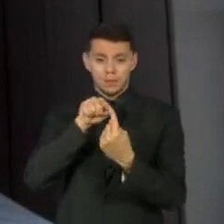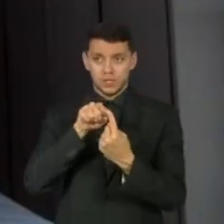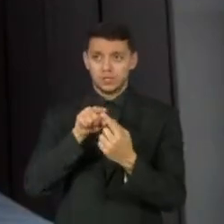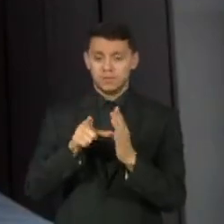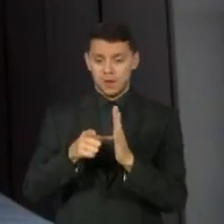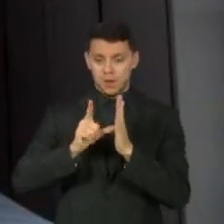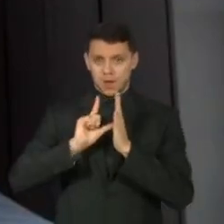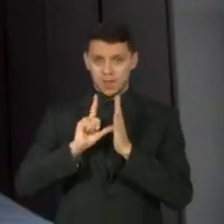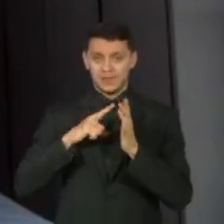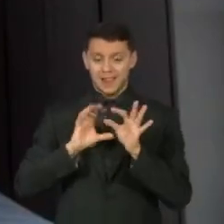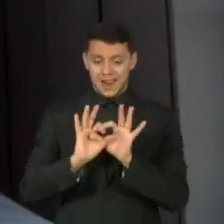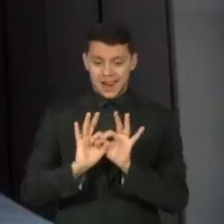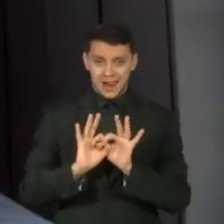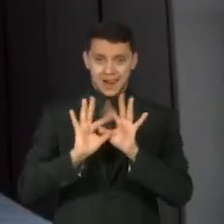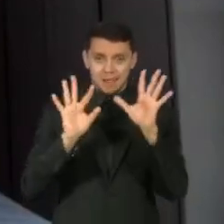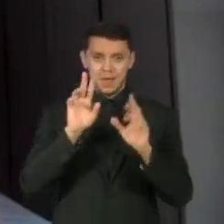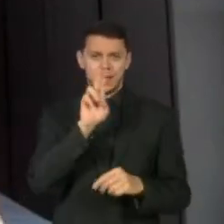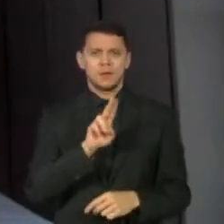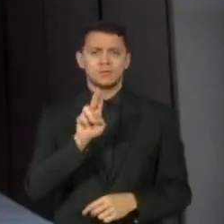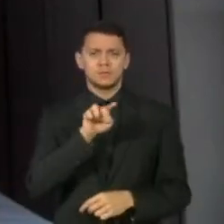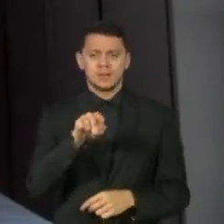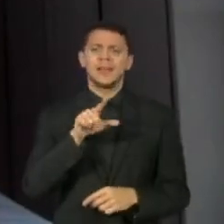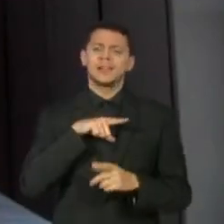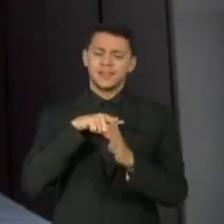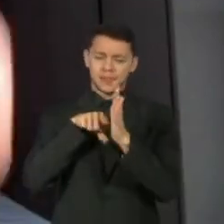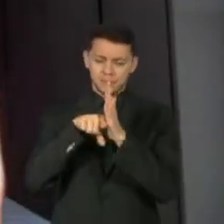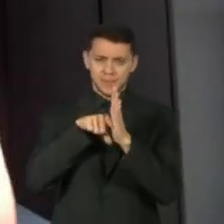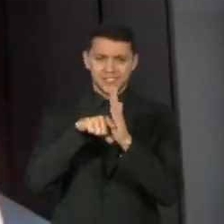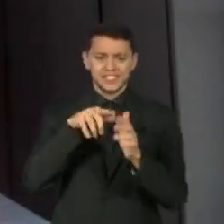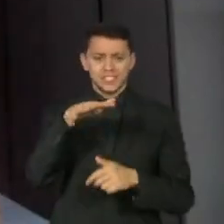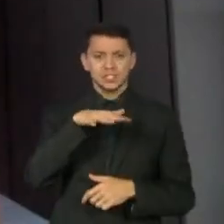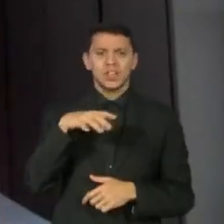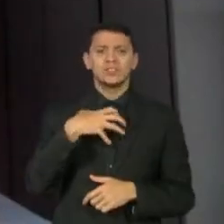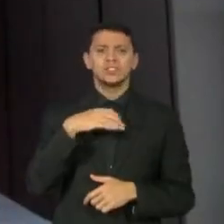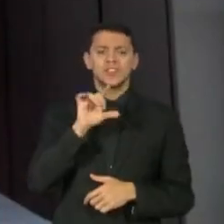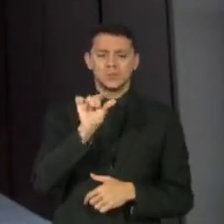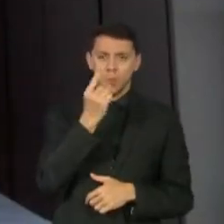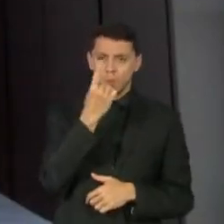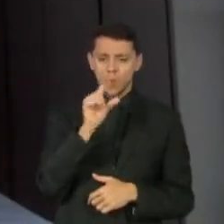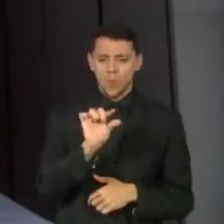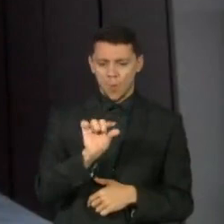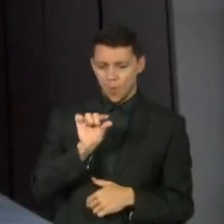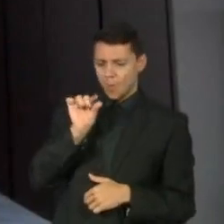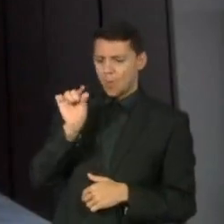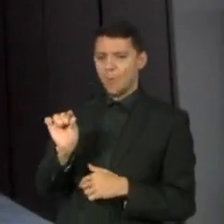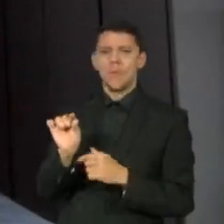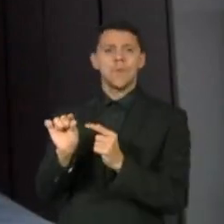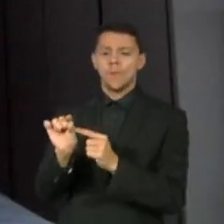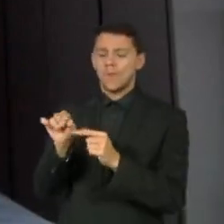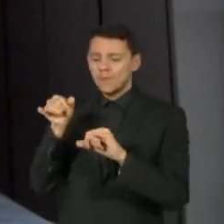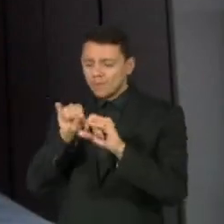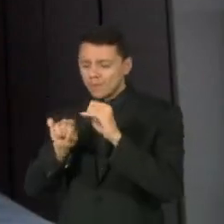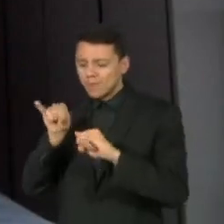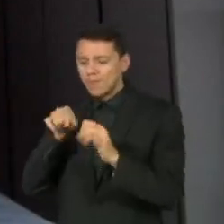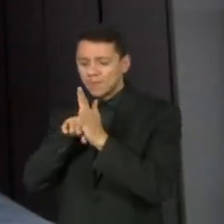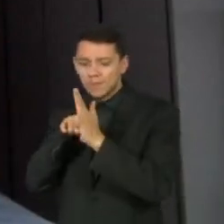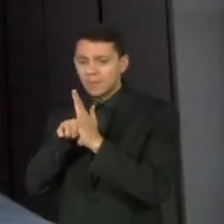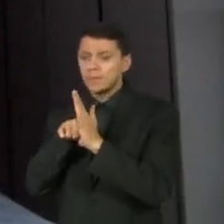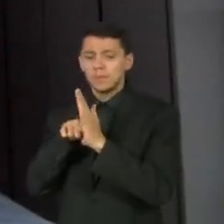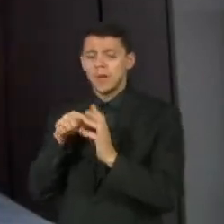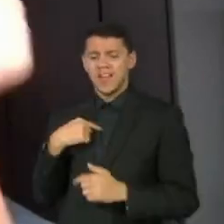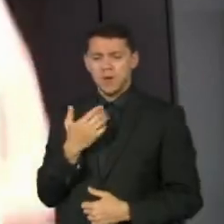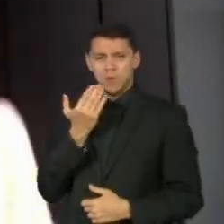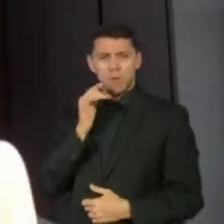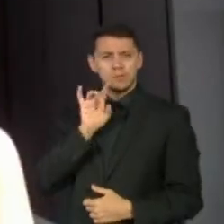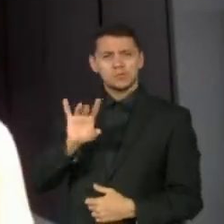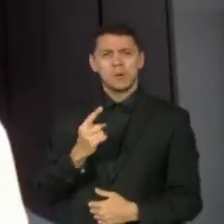utilização, eles são estudados, de uma forma geral, isoladamente. E não é dessa forma que a gente vem consumindo. A gente não